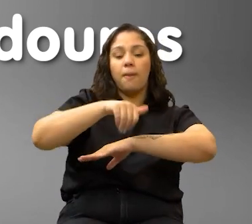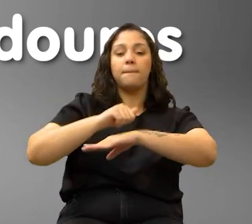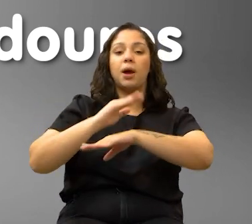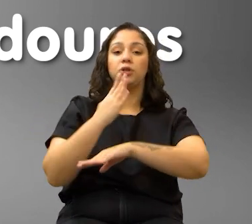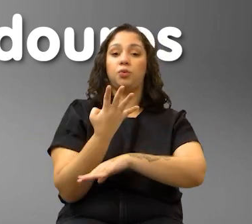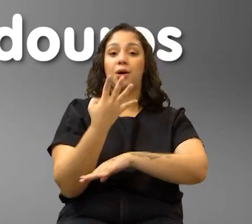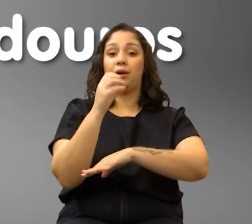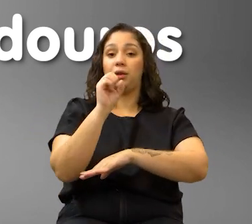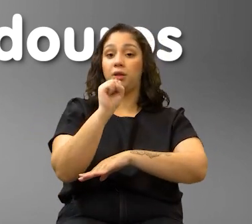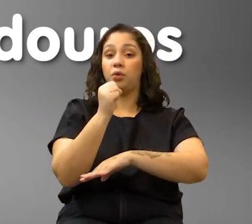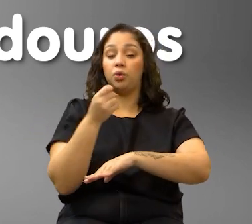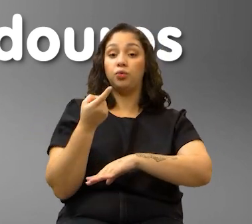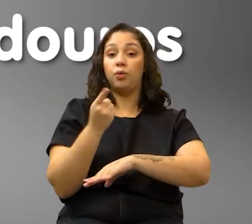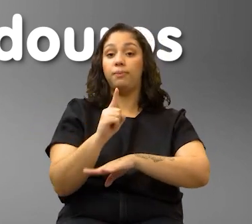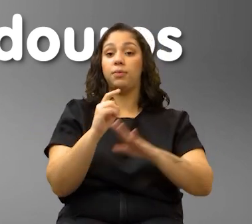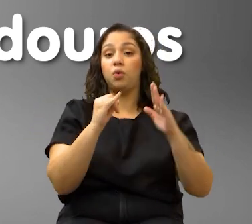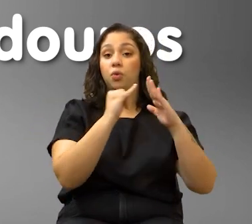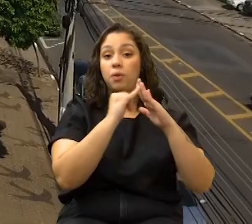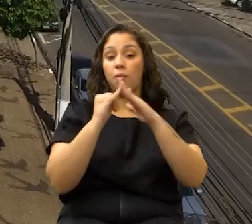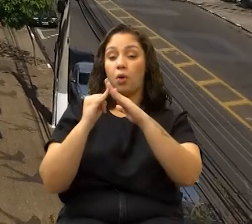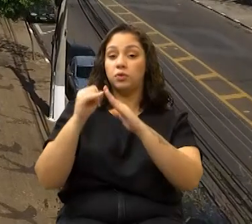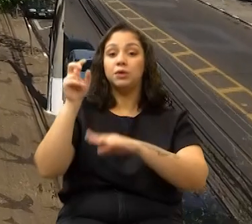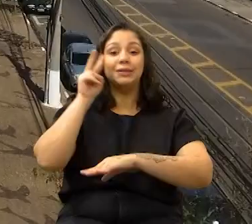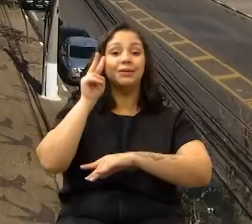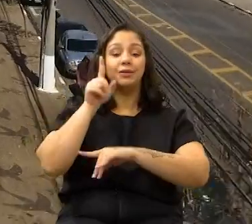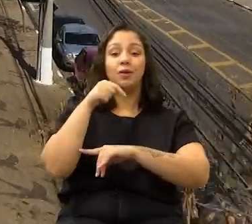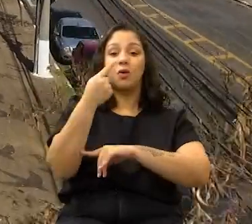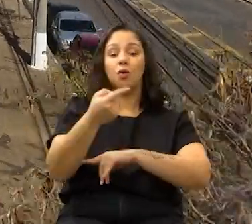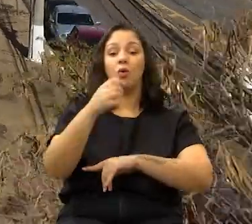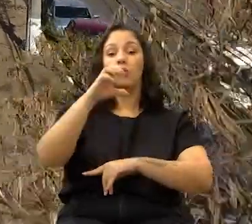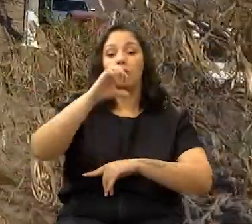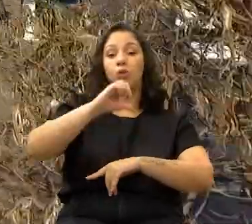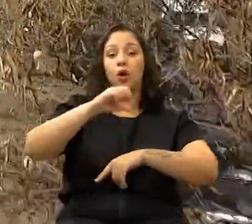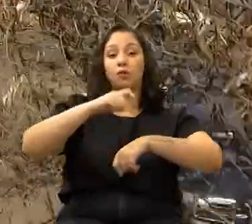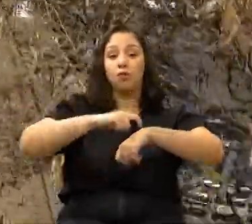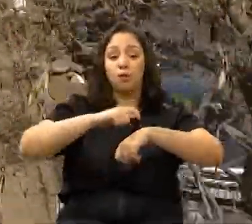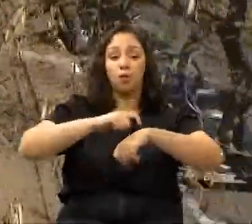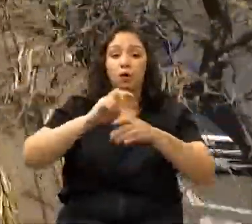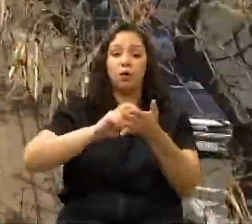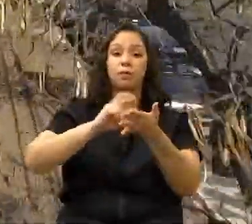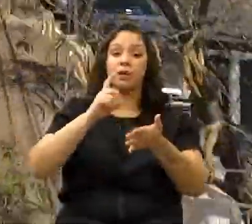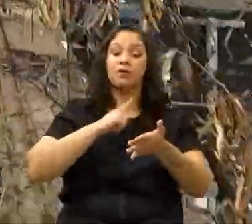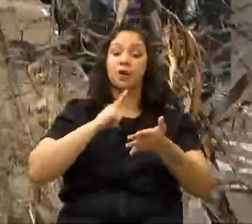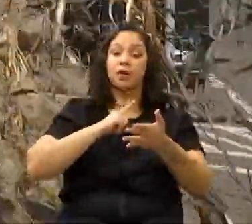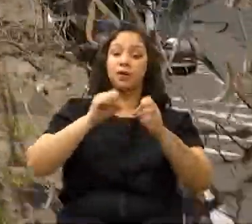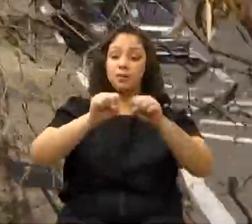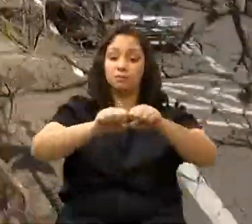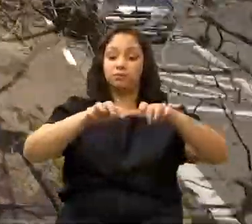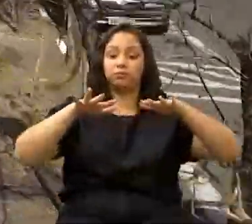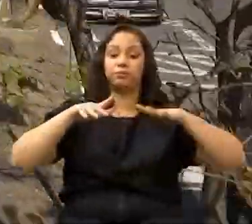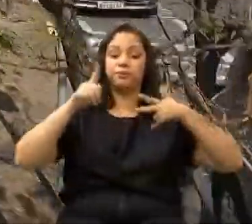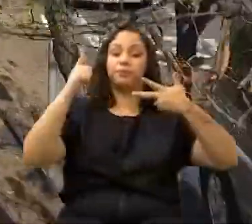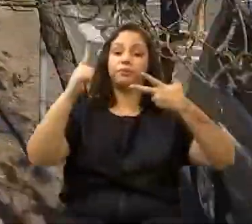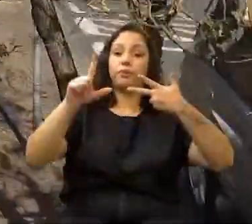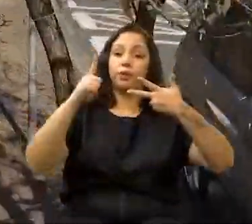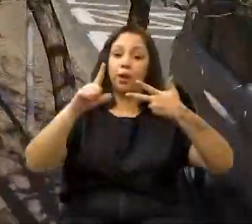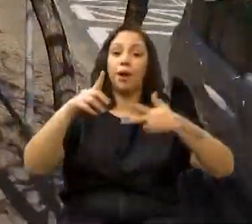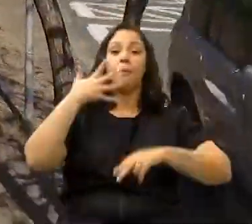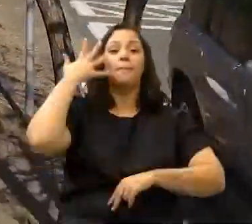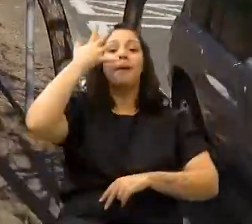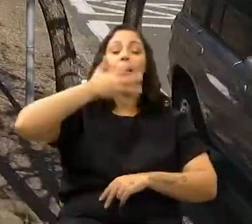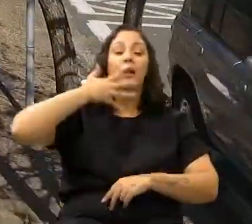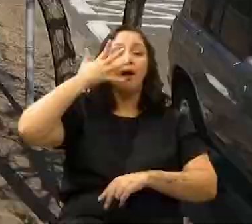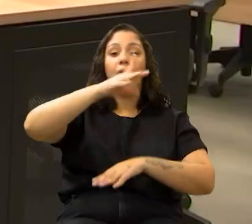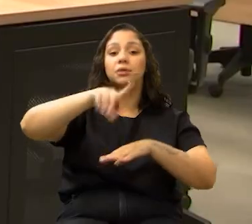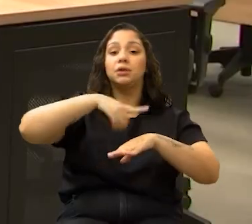em mais de 48 mil imóveis. Já na próxima segunda-feira, às 9 horas da manhã, será realizada no Plenário do